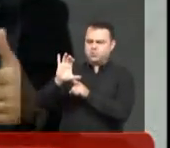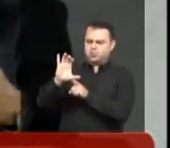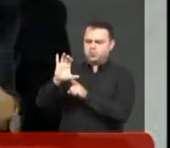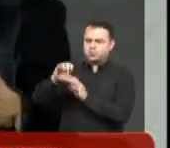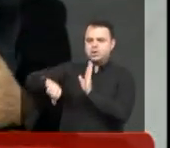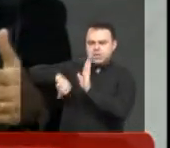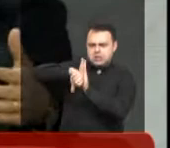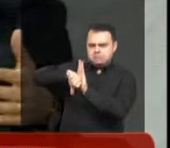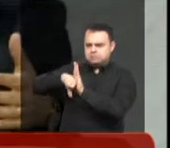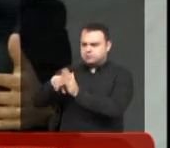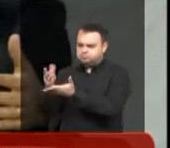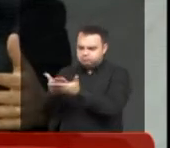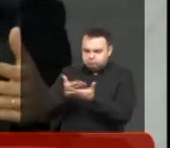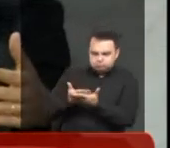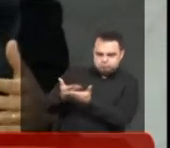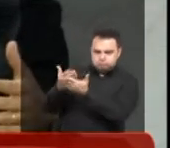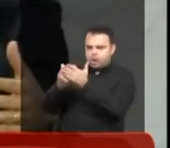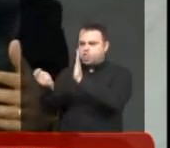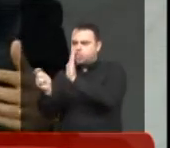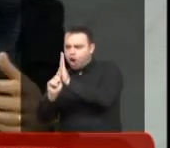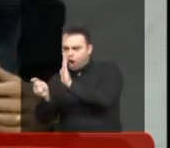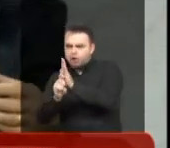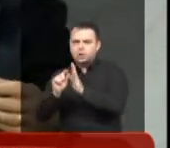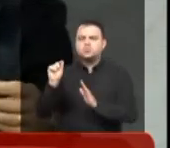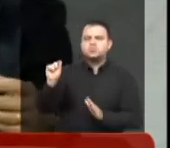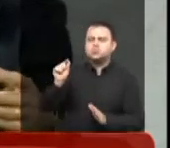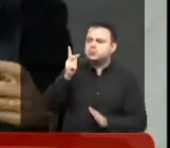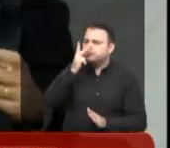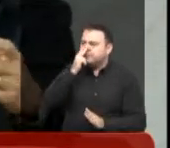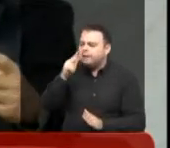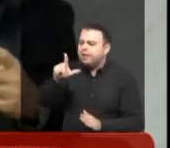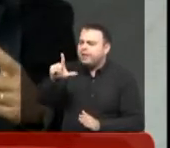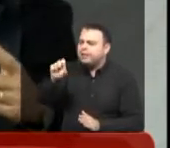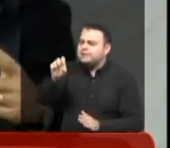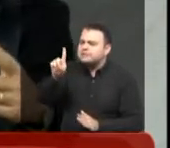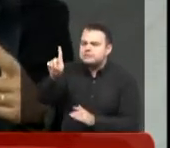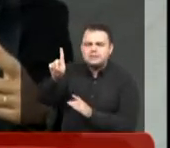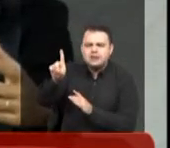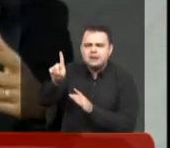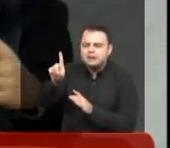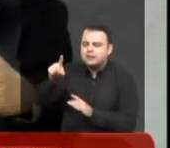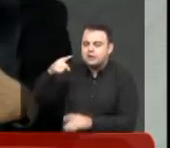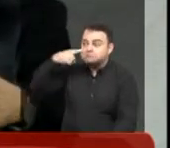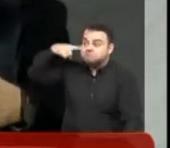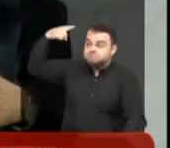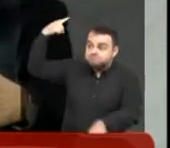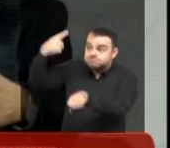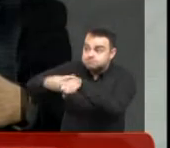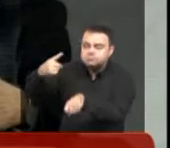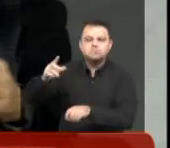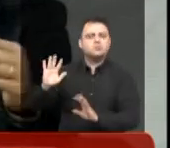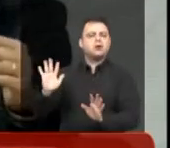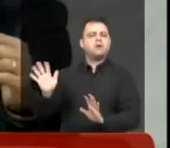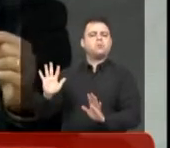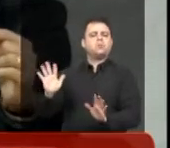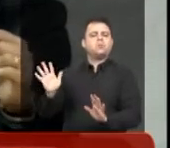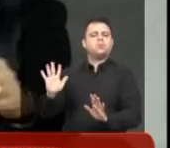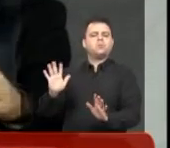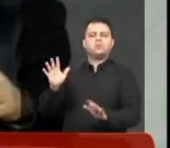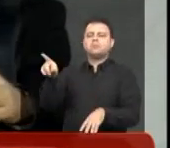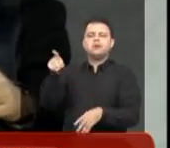Criminalística, Constatação de Droga. Eu me lembro uma vez, teve um flagrante de uma droga que parecia LSD e não foi feito um flagrante, porque